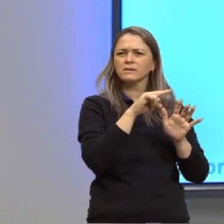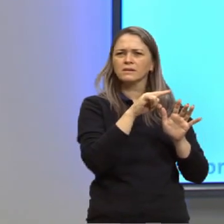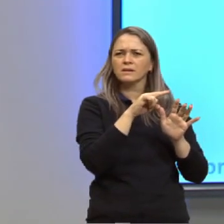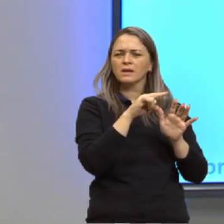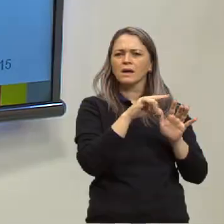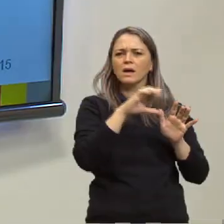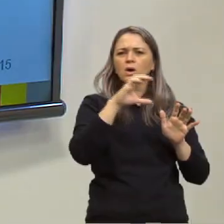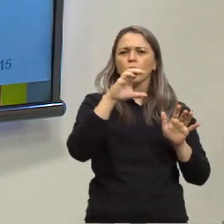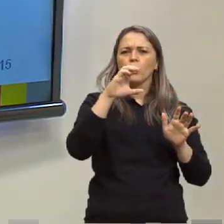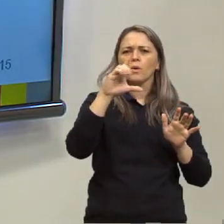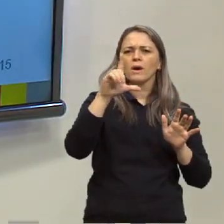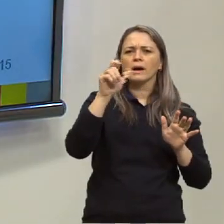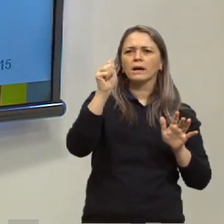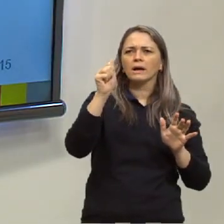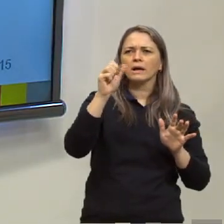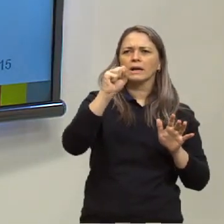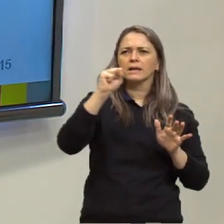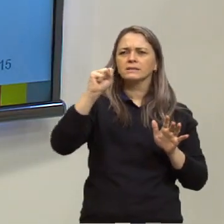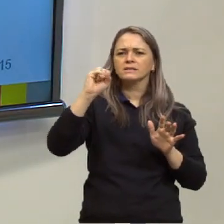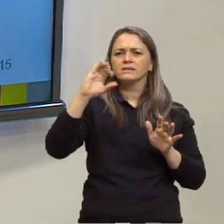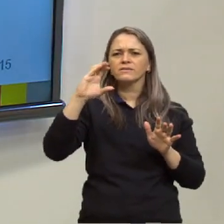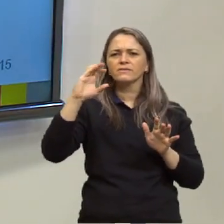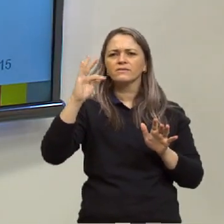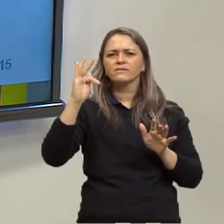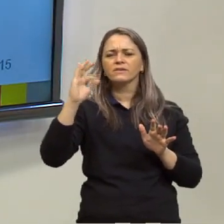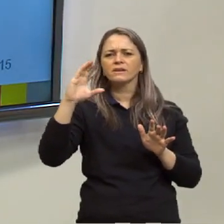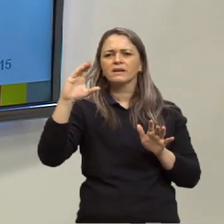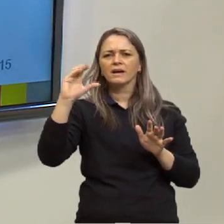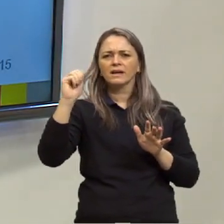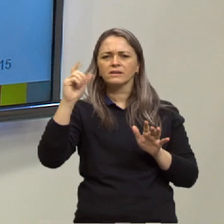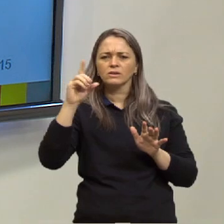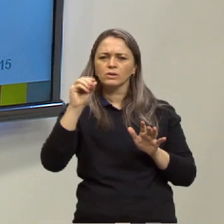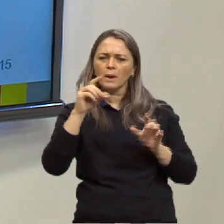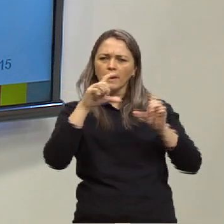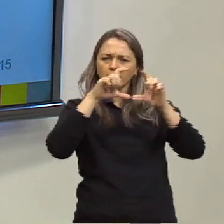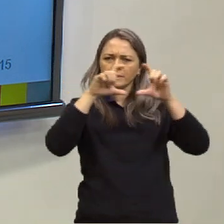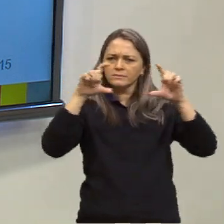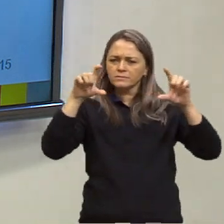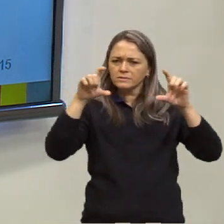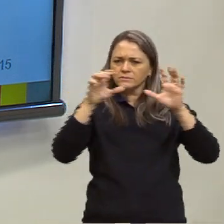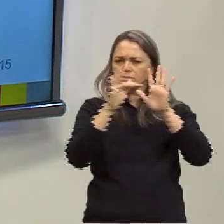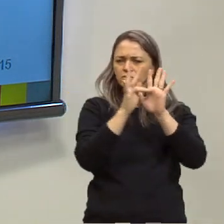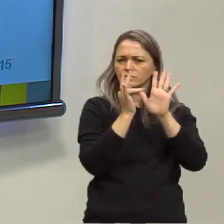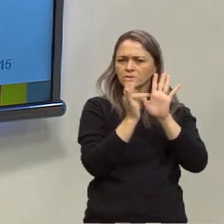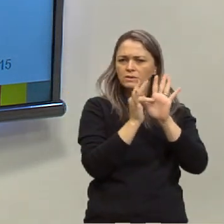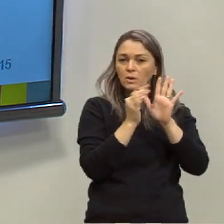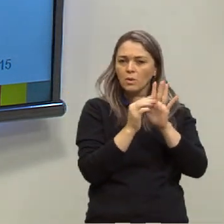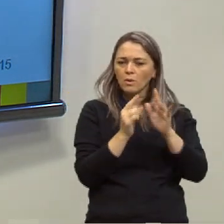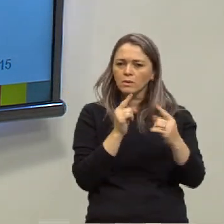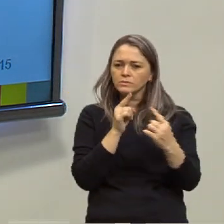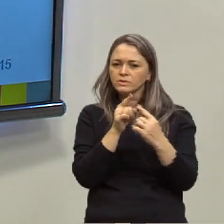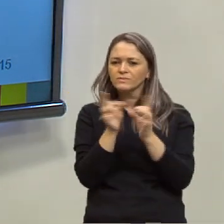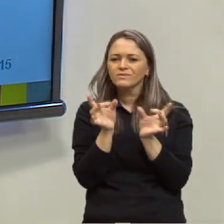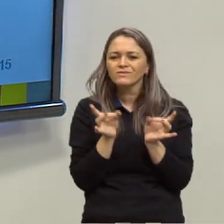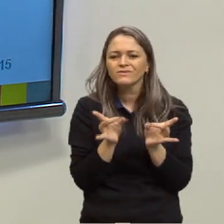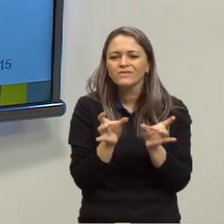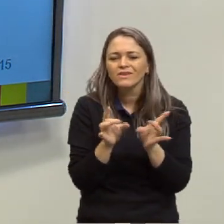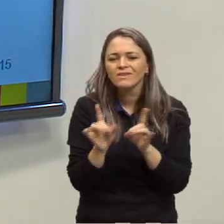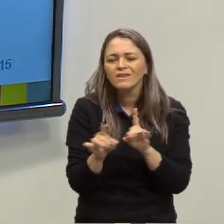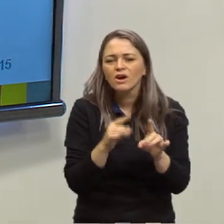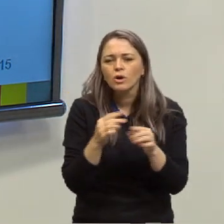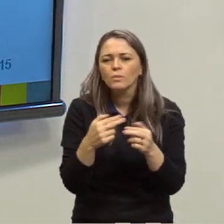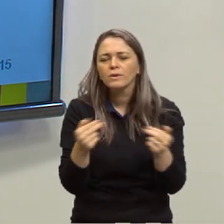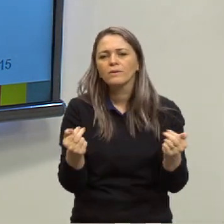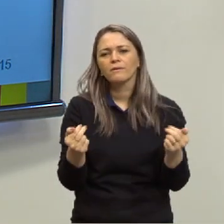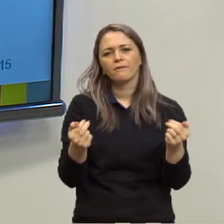classificado? É, né? Um trechinho, um texto com o objetivo de vender alguma coisa, né? Ou